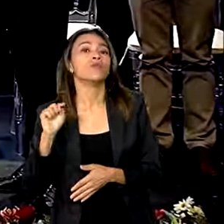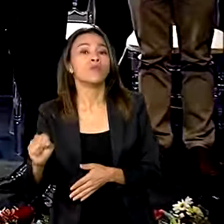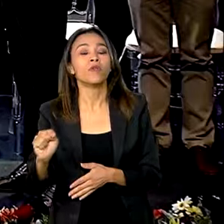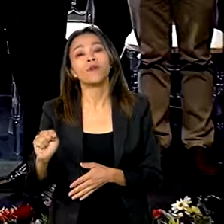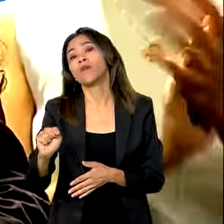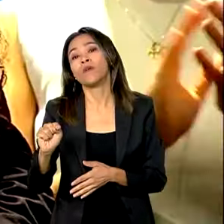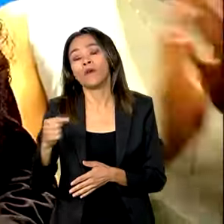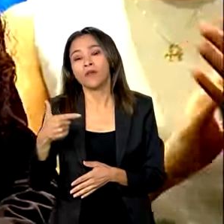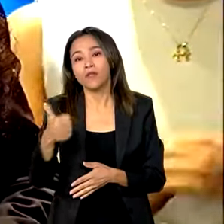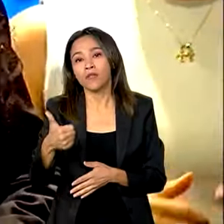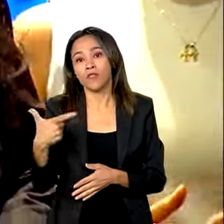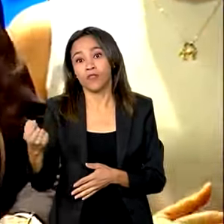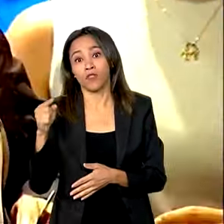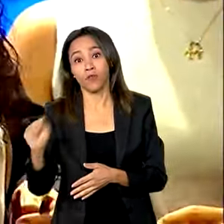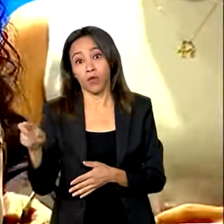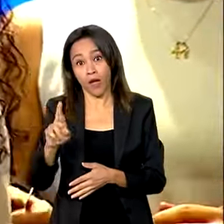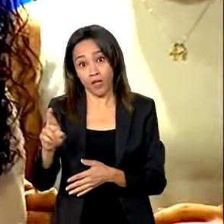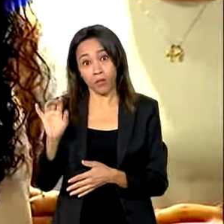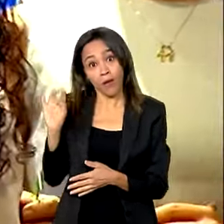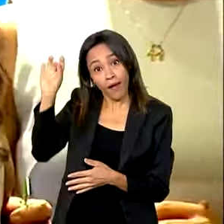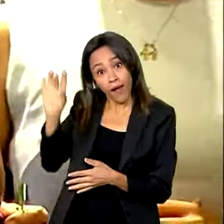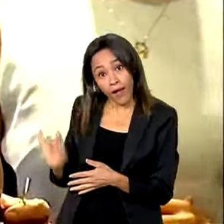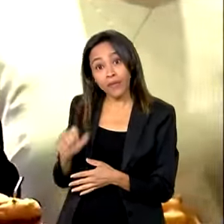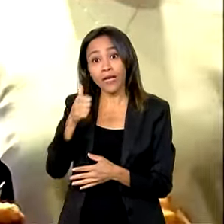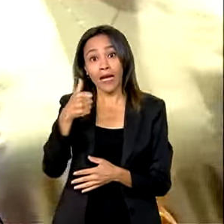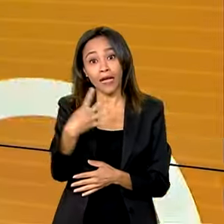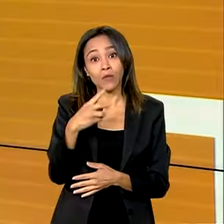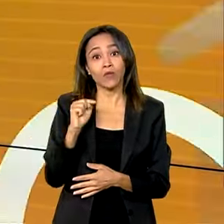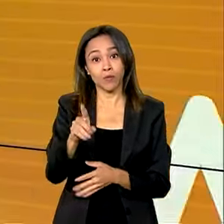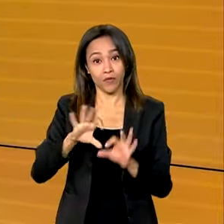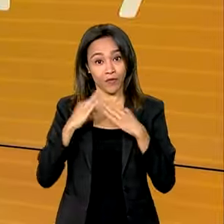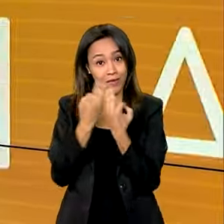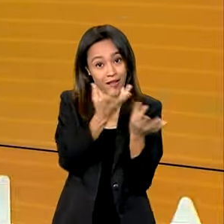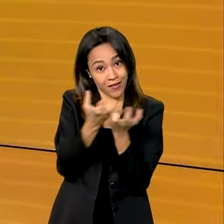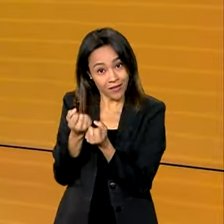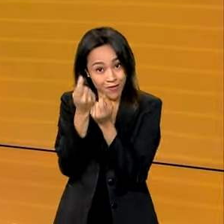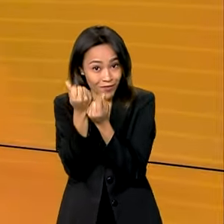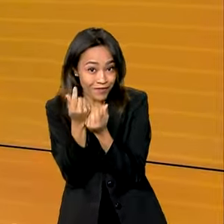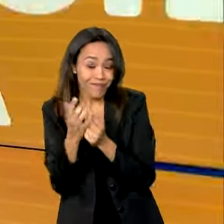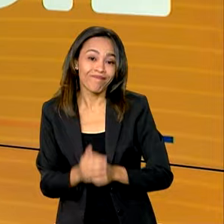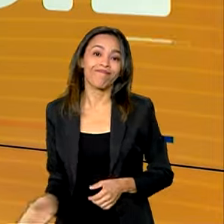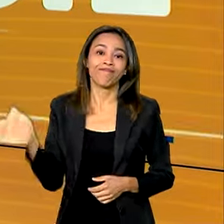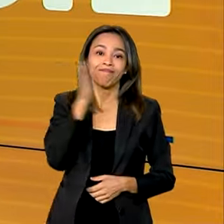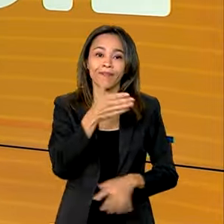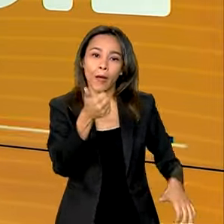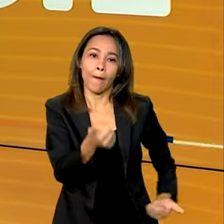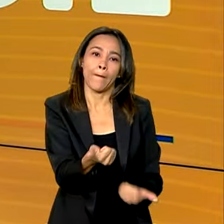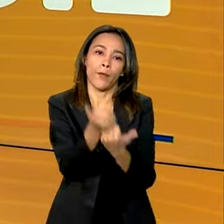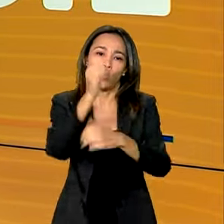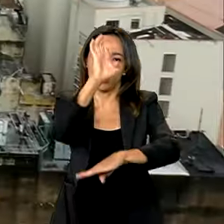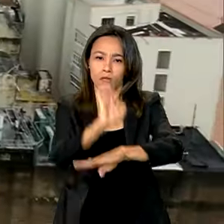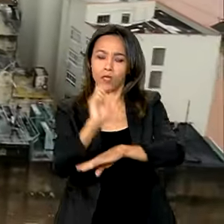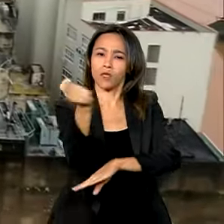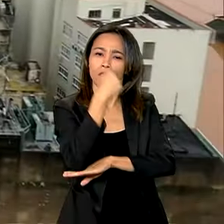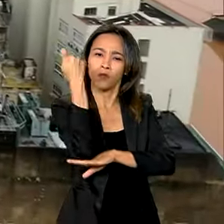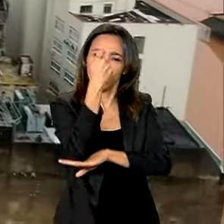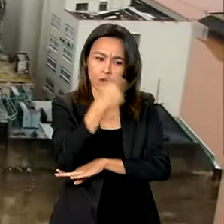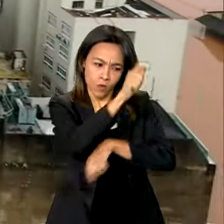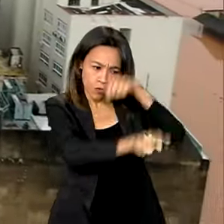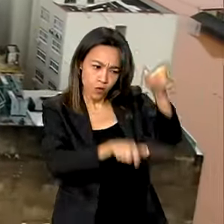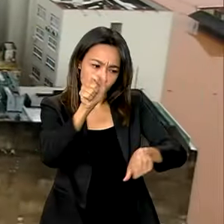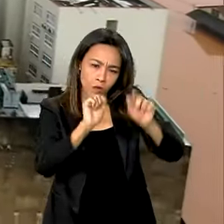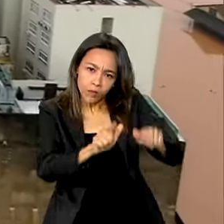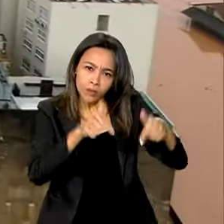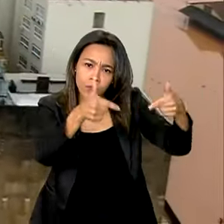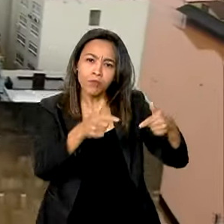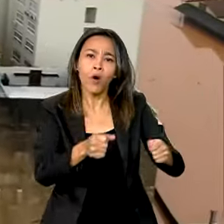apartamento. Cerca de 14 mil famílias são beneficiadas. Apoio ao Rio Grande do Sul. Trabalhadores já